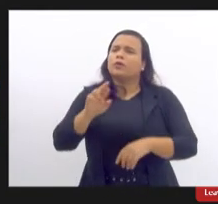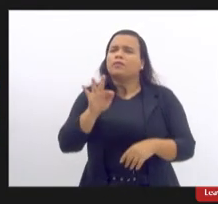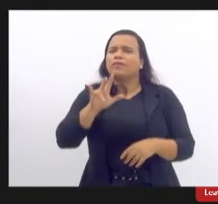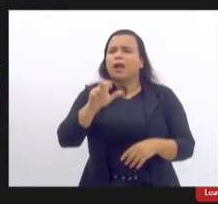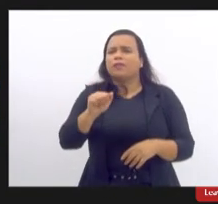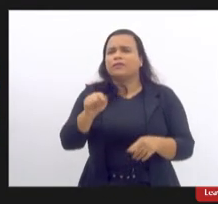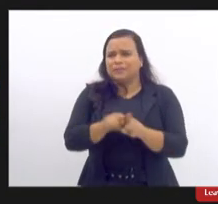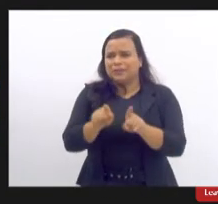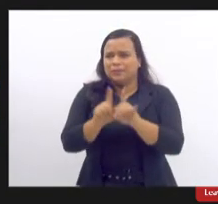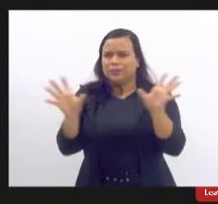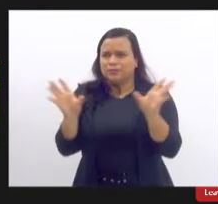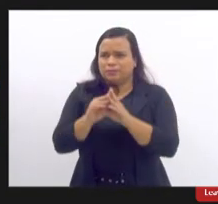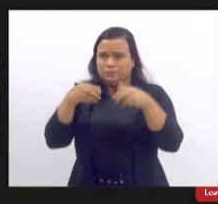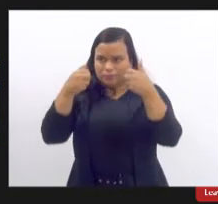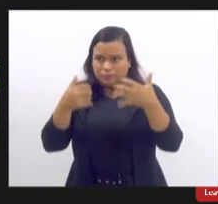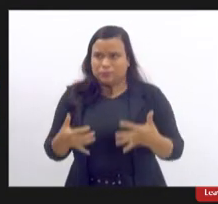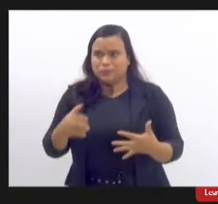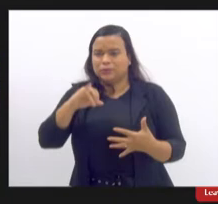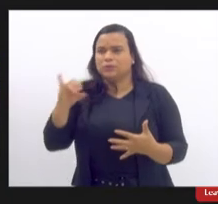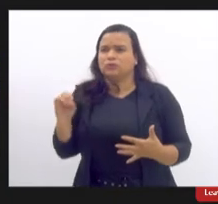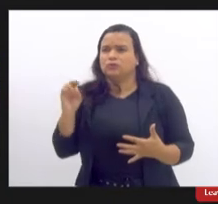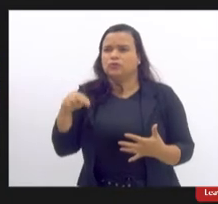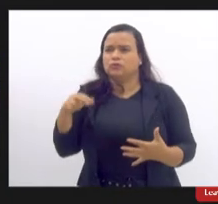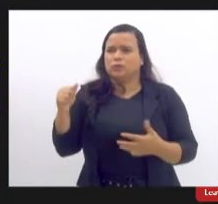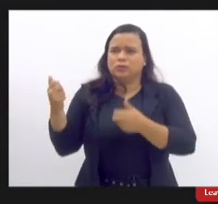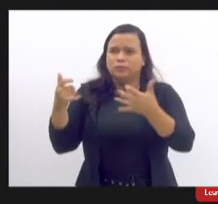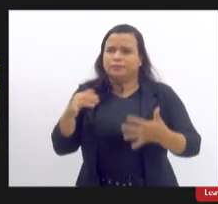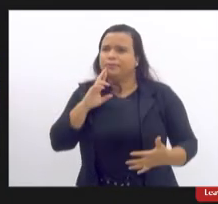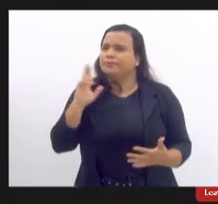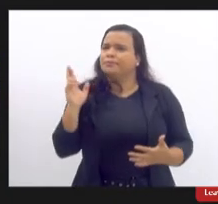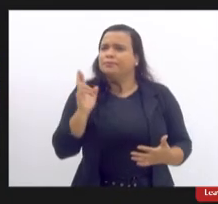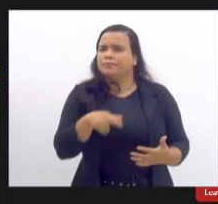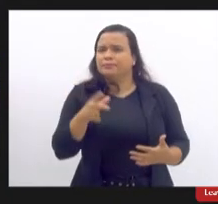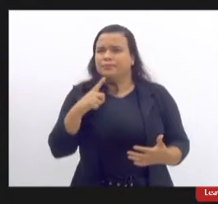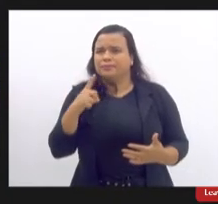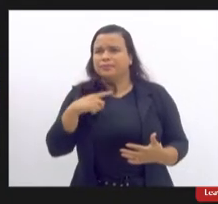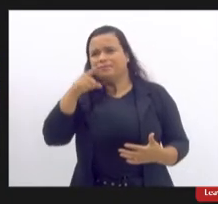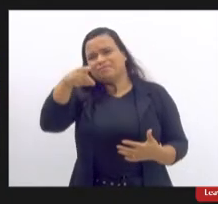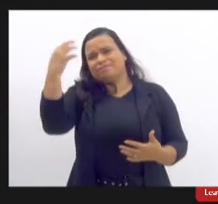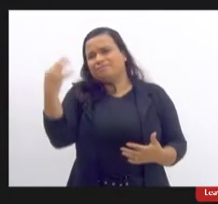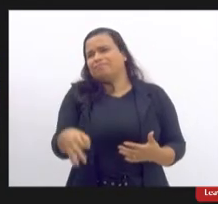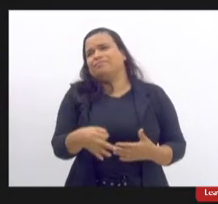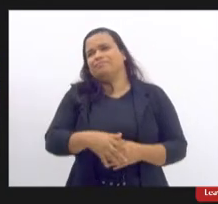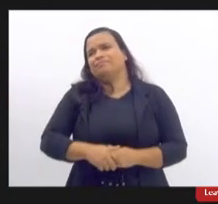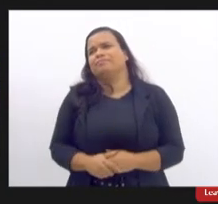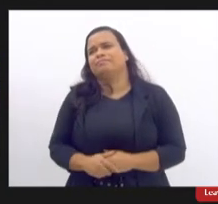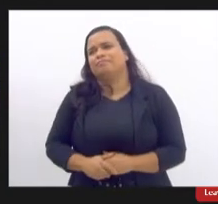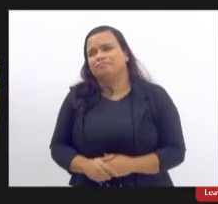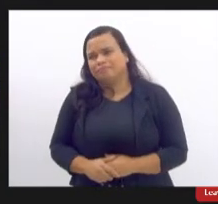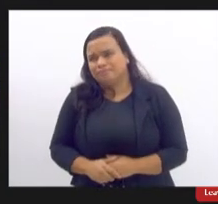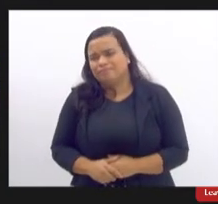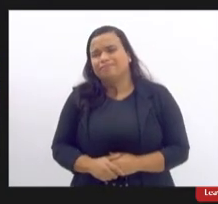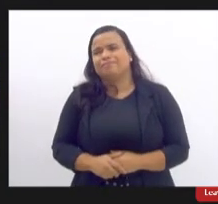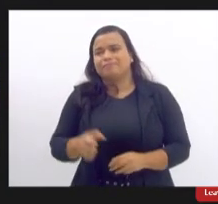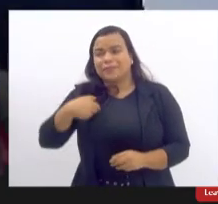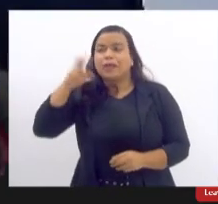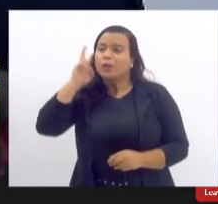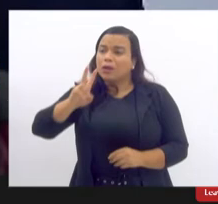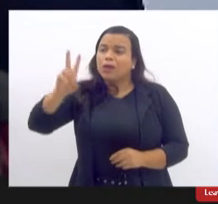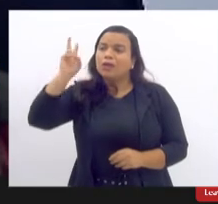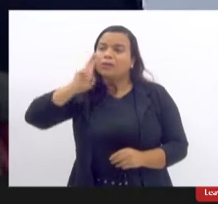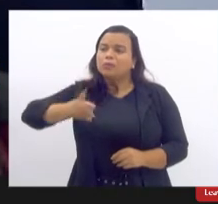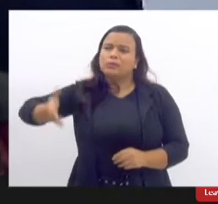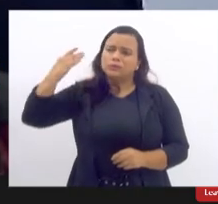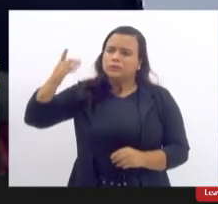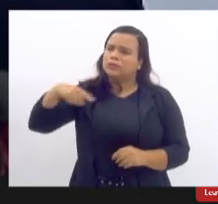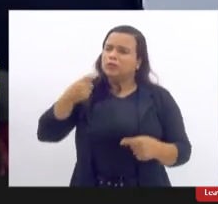também Joana respondendo um pouco a você você está coberta de razão eu me lembro quando a gente